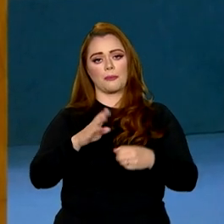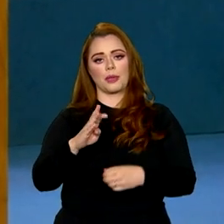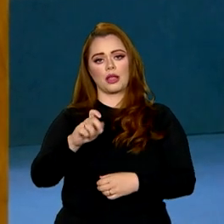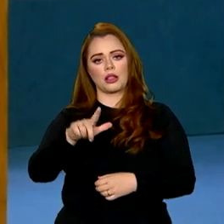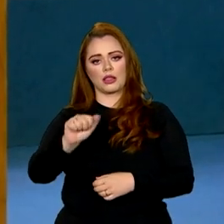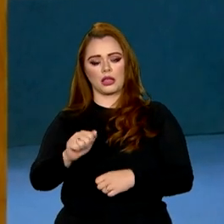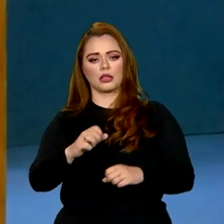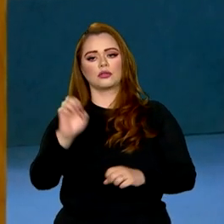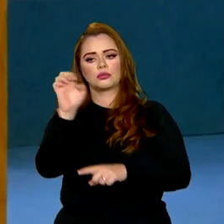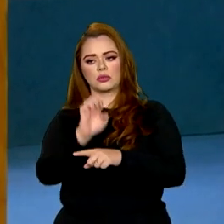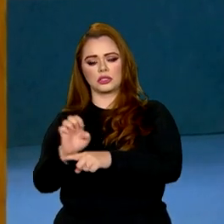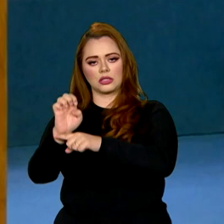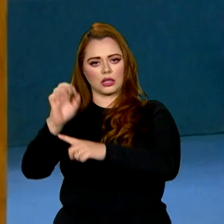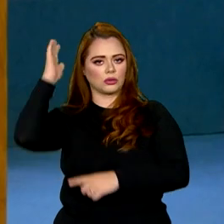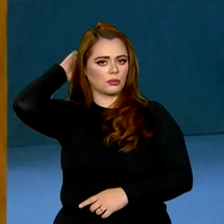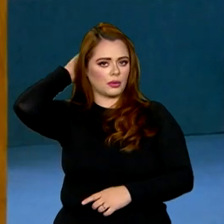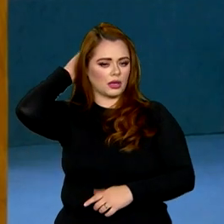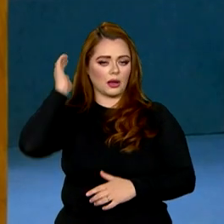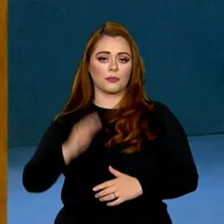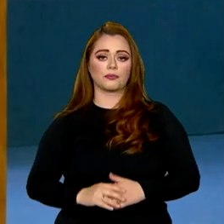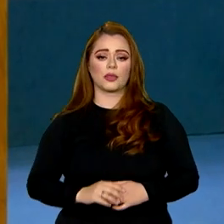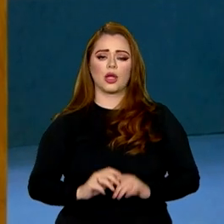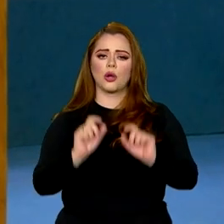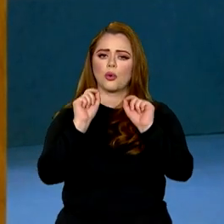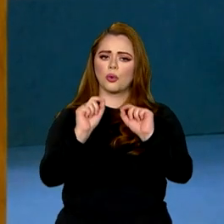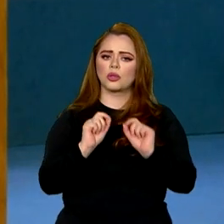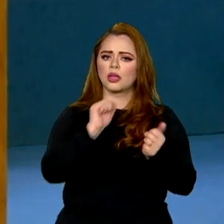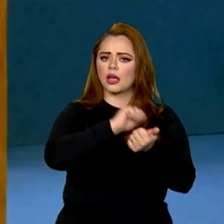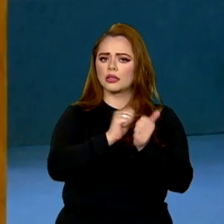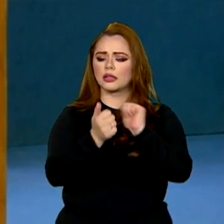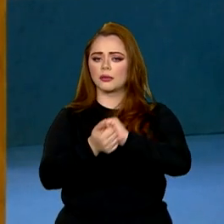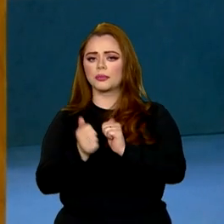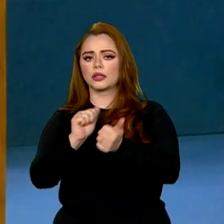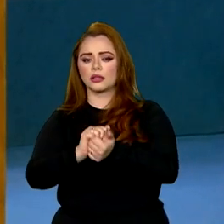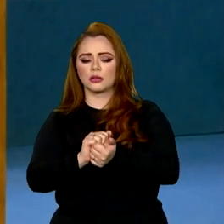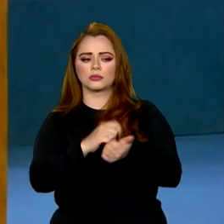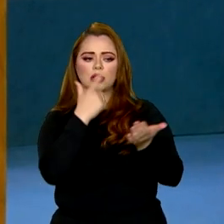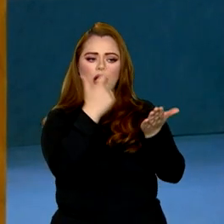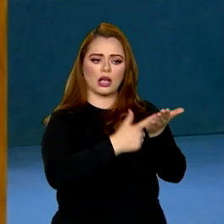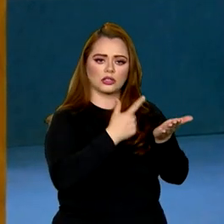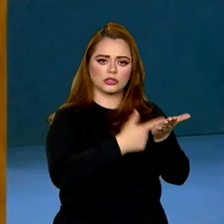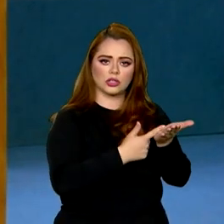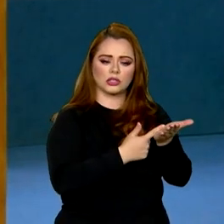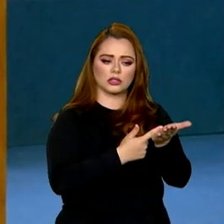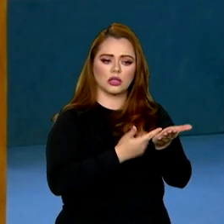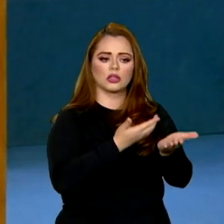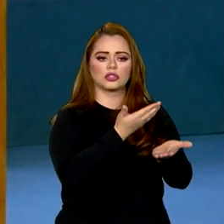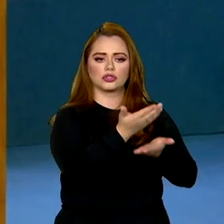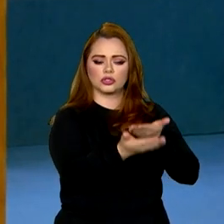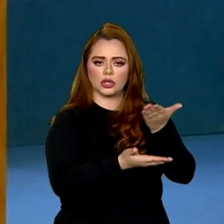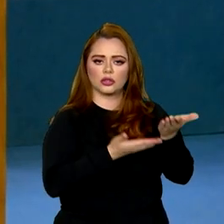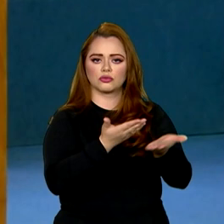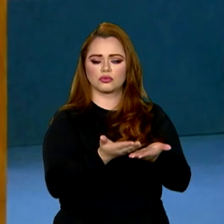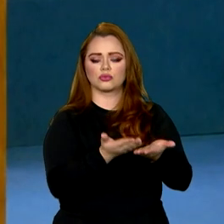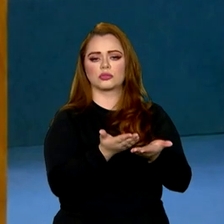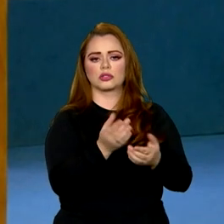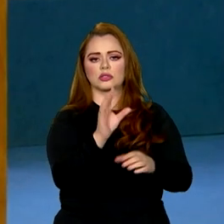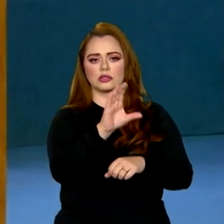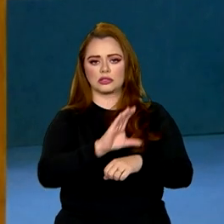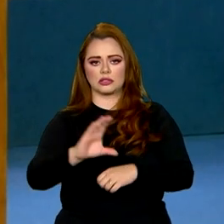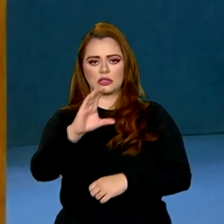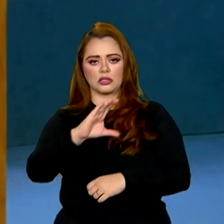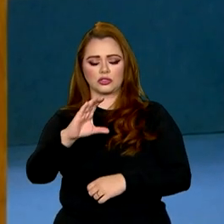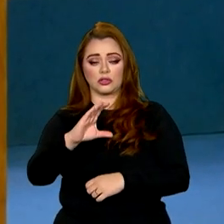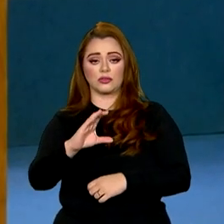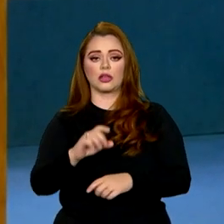A declaração que adotamos prevê ampla agenda de cooperação científica e valoriza o conhecimento